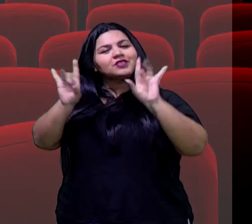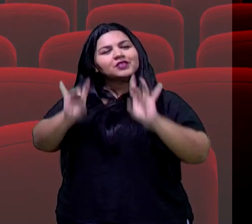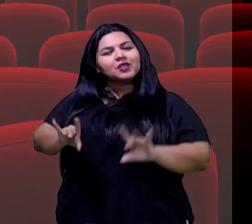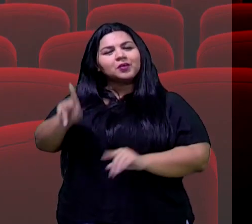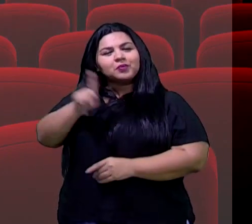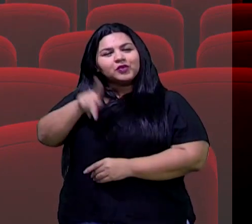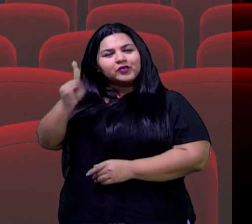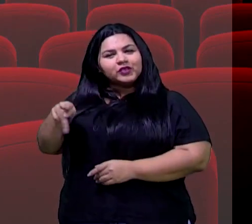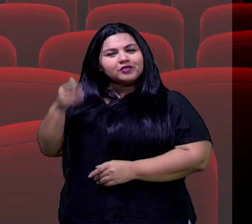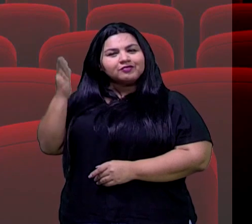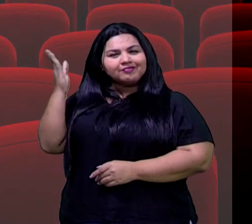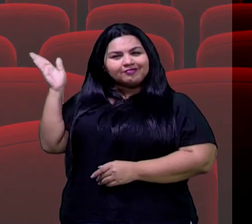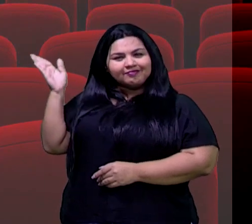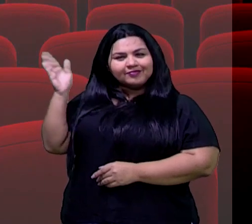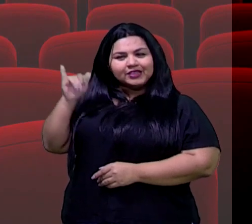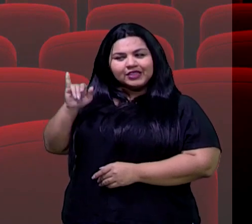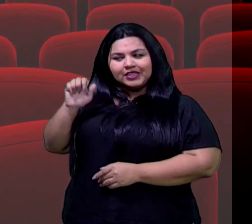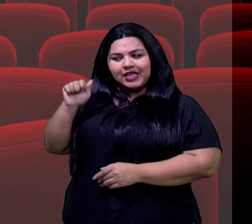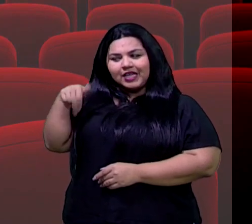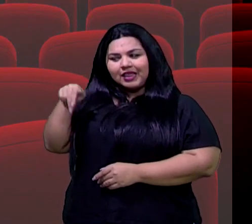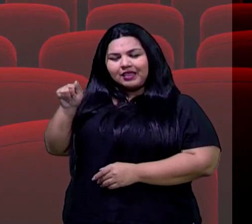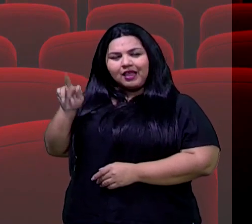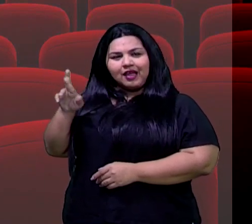Ianara. Prestem bem atenção.